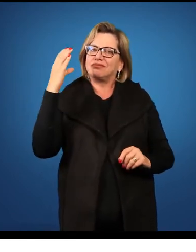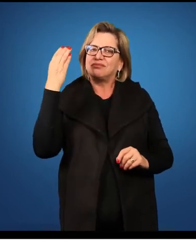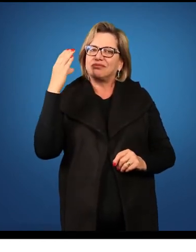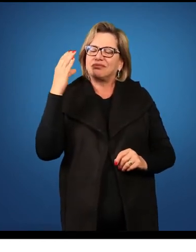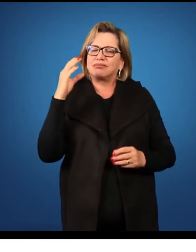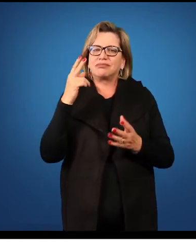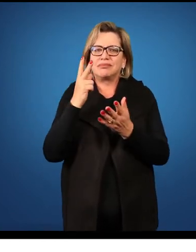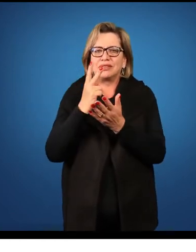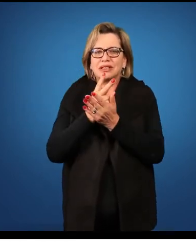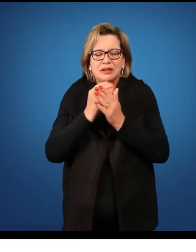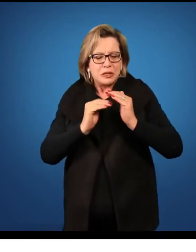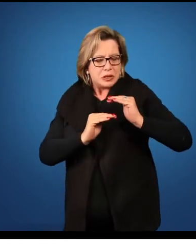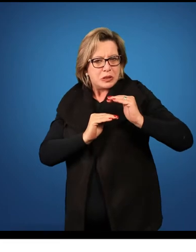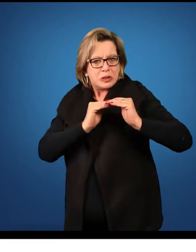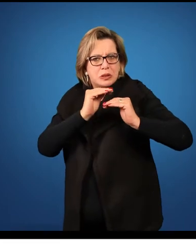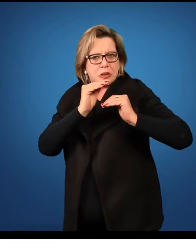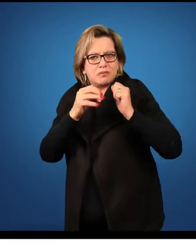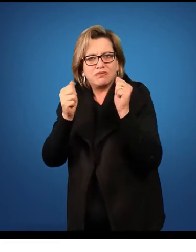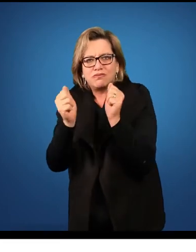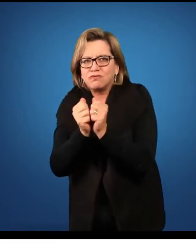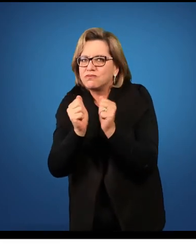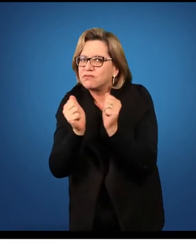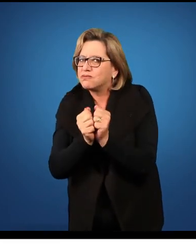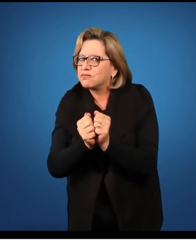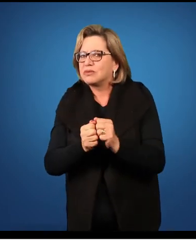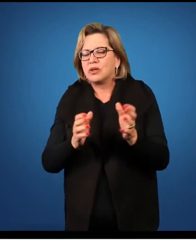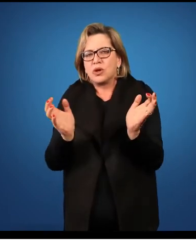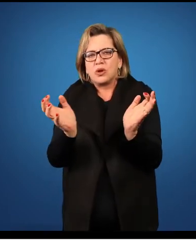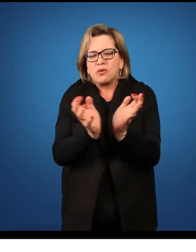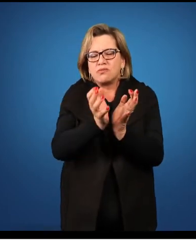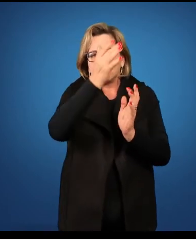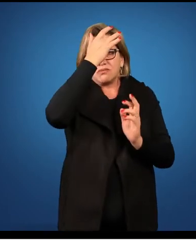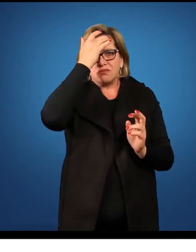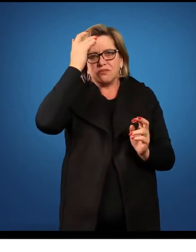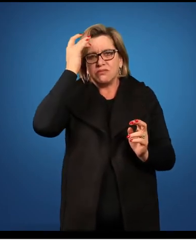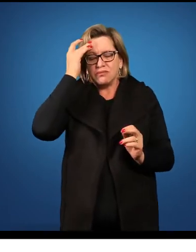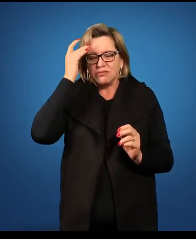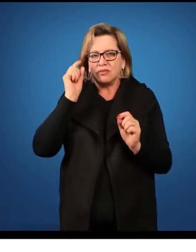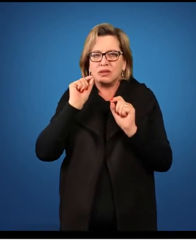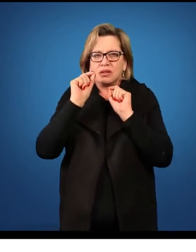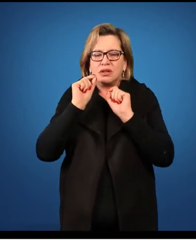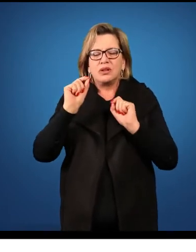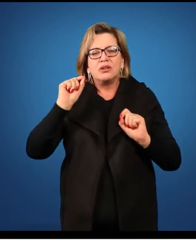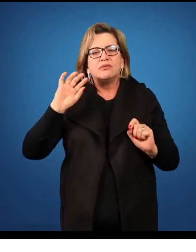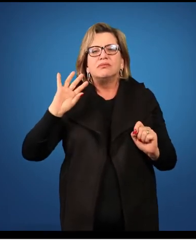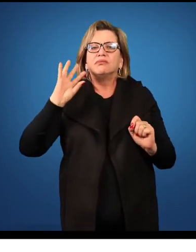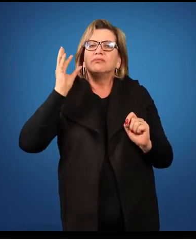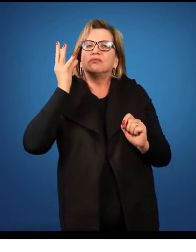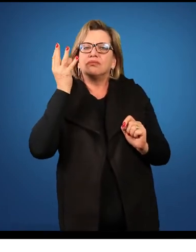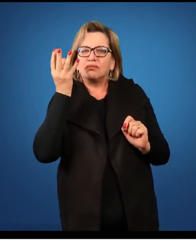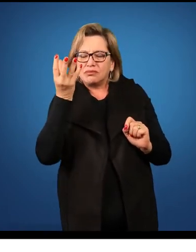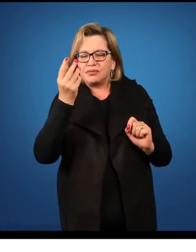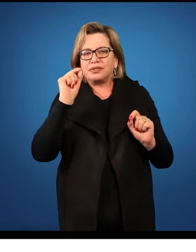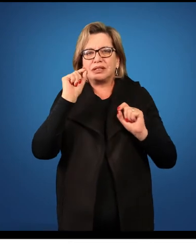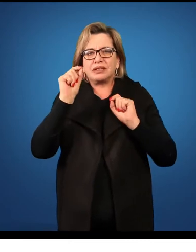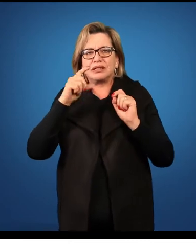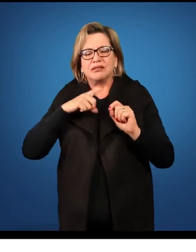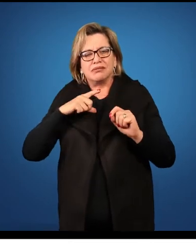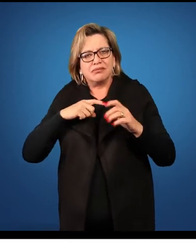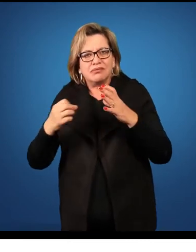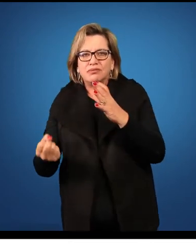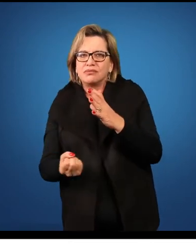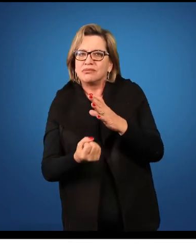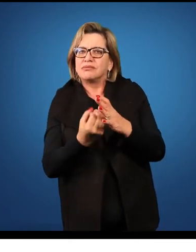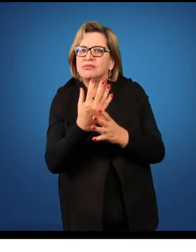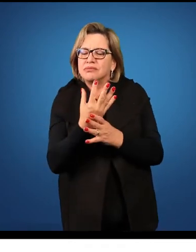construída de forma coletiva. Então, o que acontece é que nós temos a produção de ciência